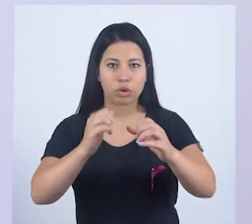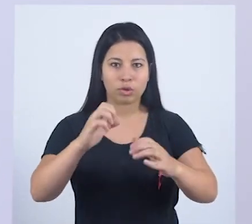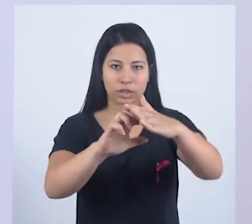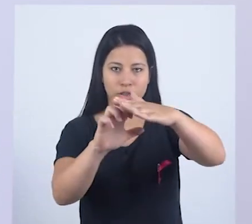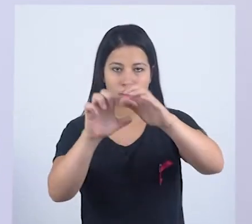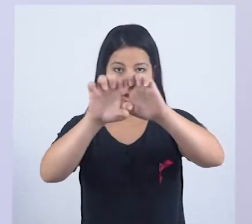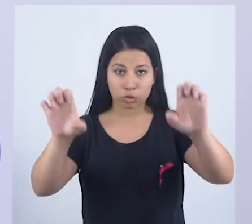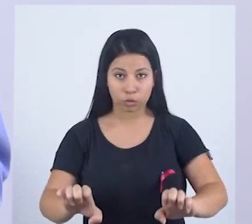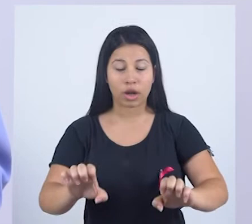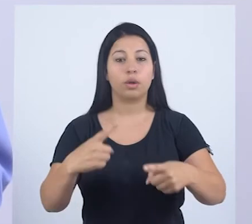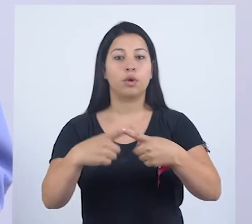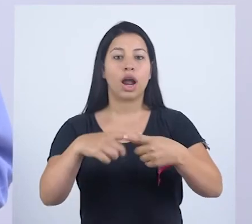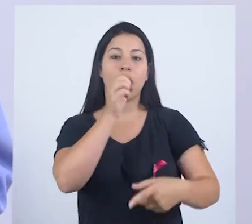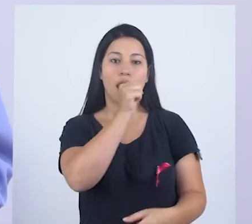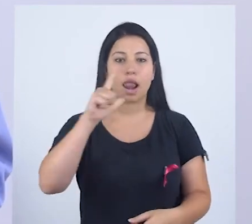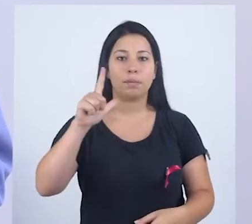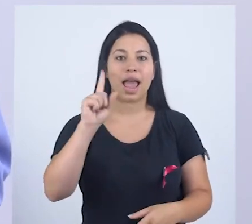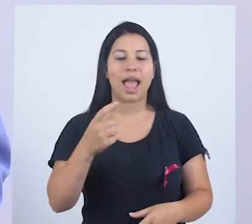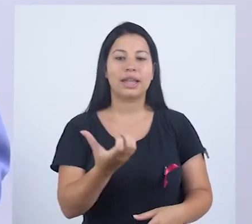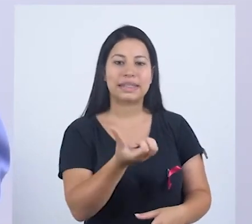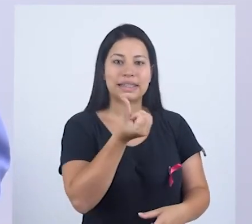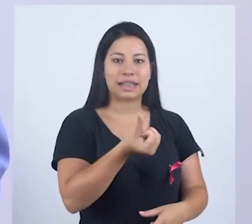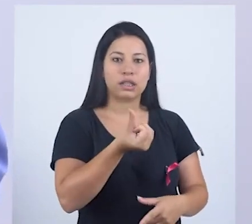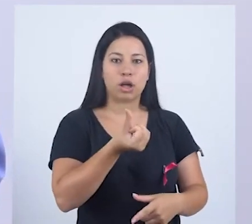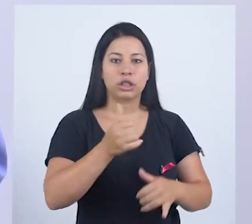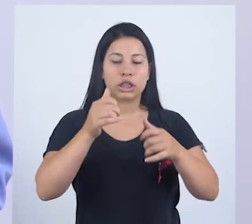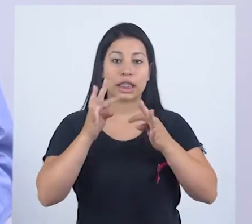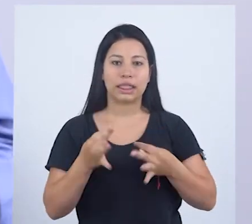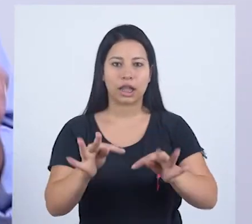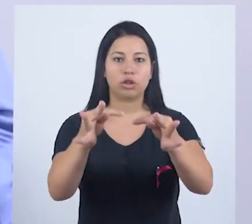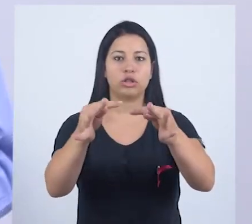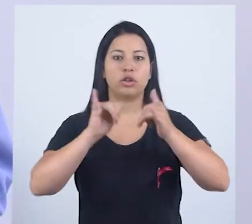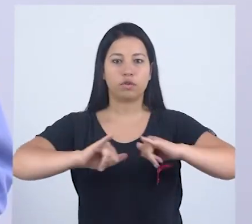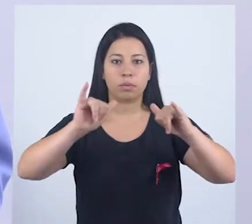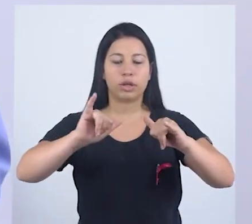locais, pois Limeira é um dos seis polos de tecnologia de informação do Estado de São Paulo.